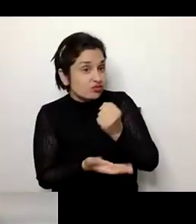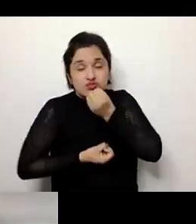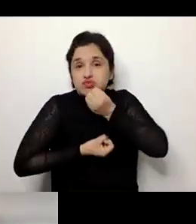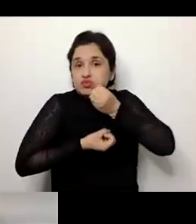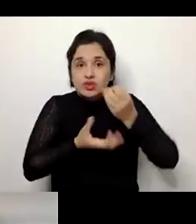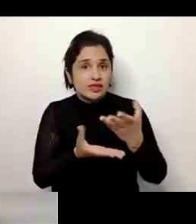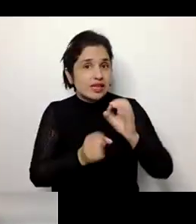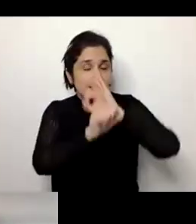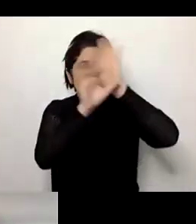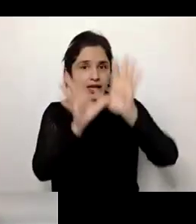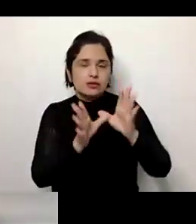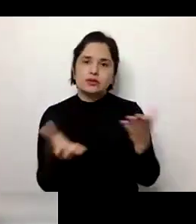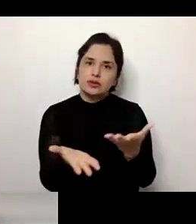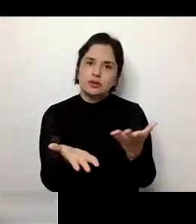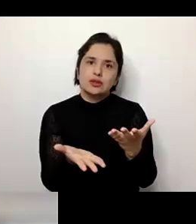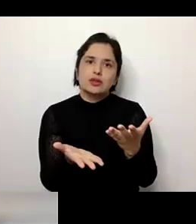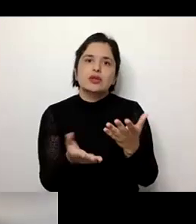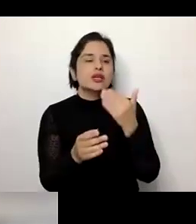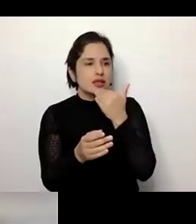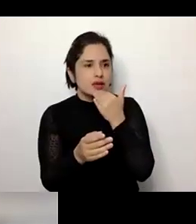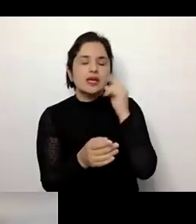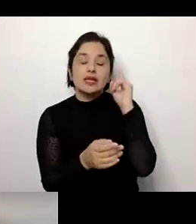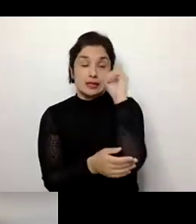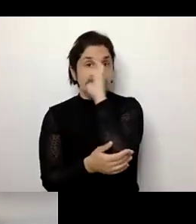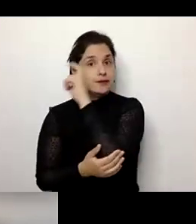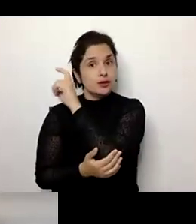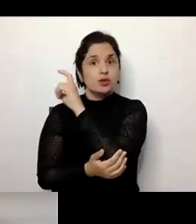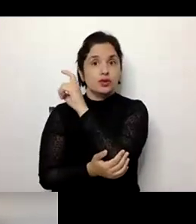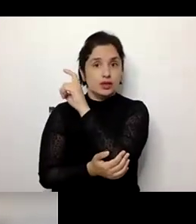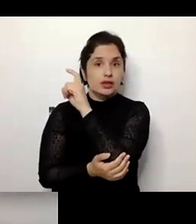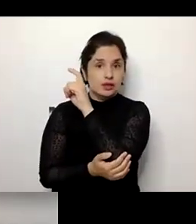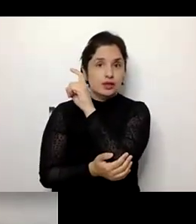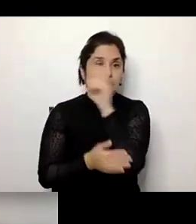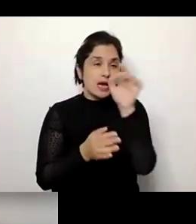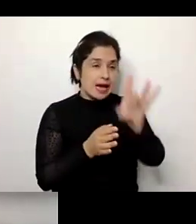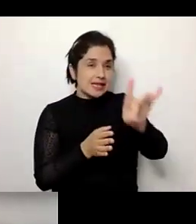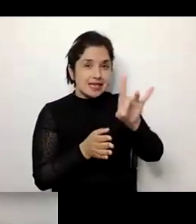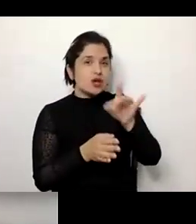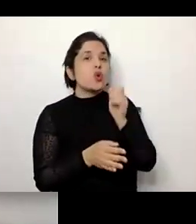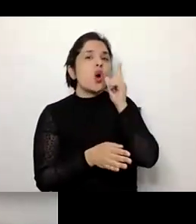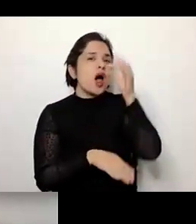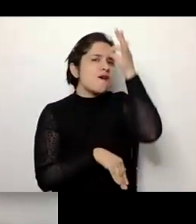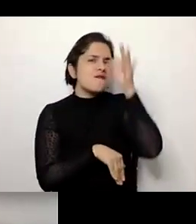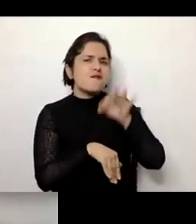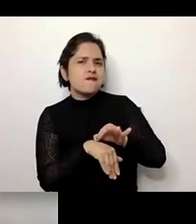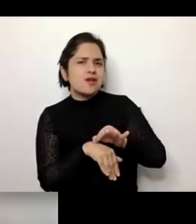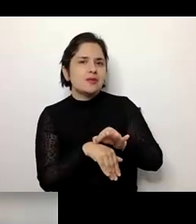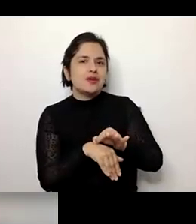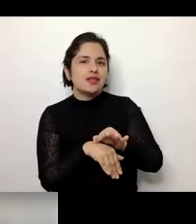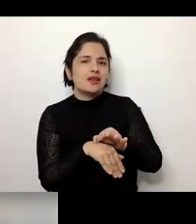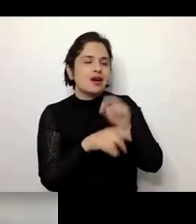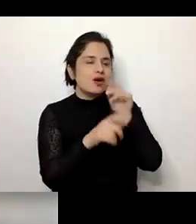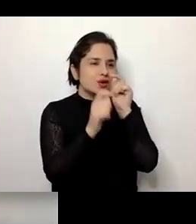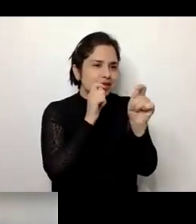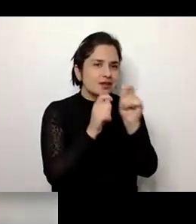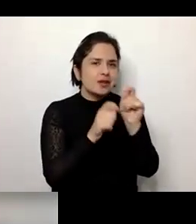com tanta clareza, o que também dificulta a identificação da condição, né?